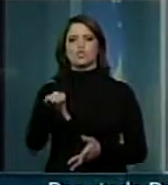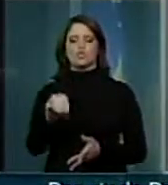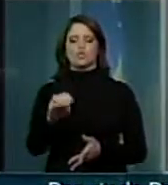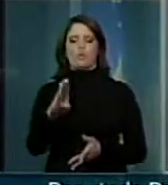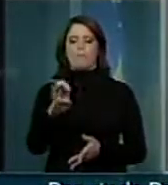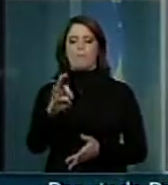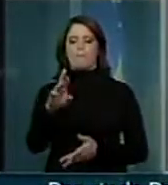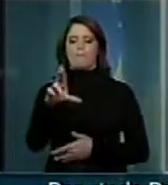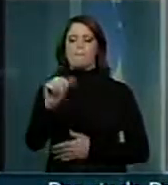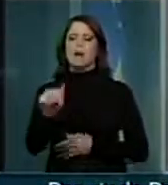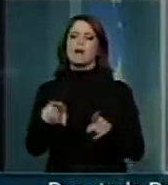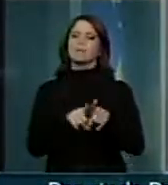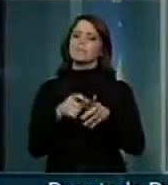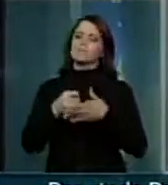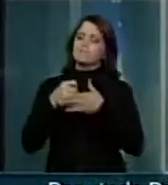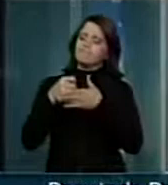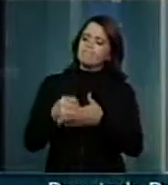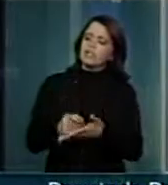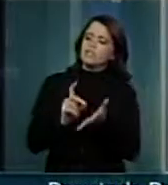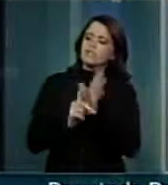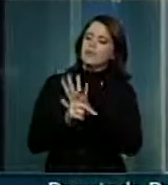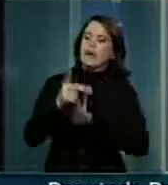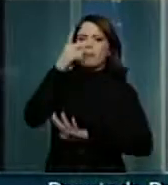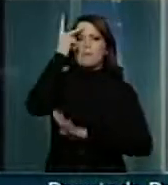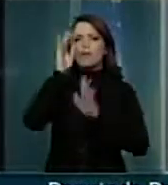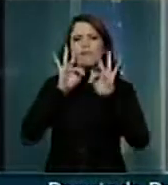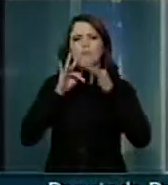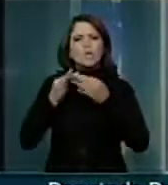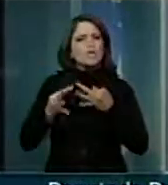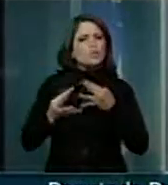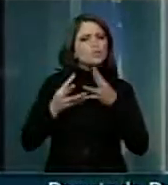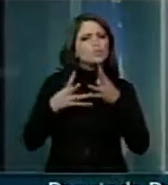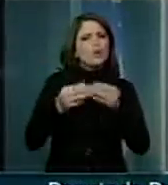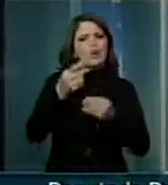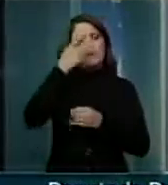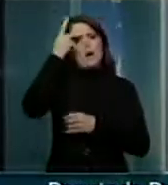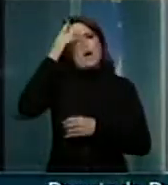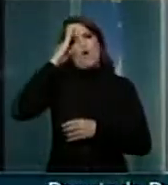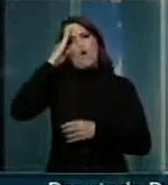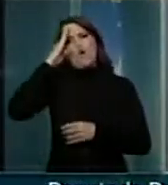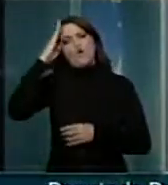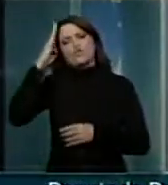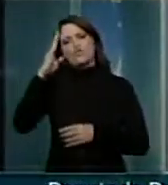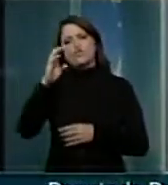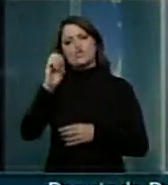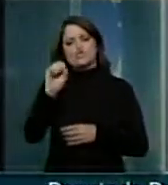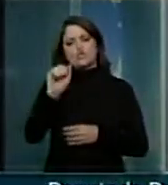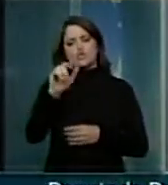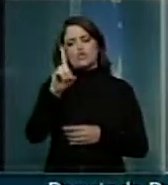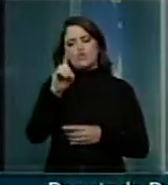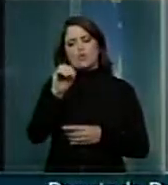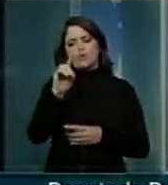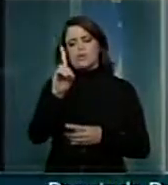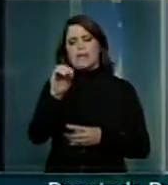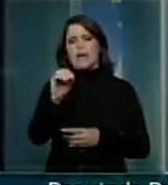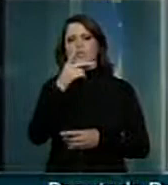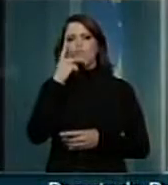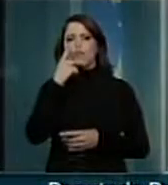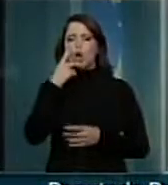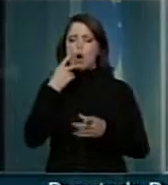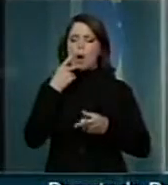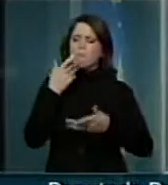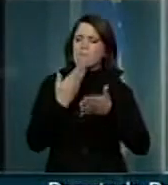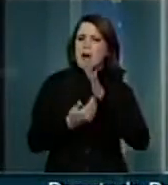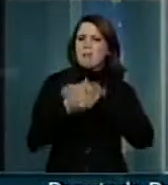Por fim, me solidarizo com os familiares de todos os soldados que perderam suas vidas na guerra ao terror